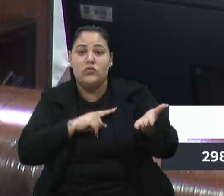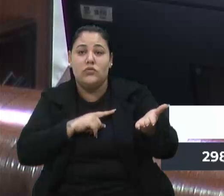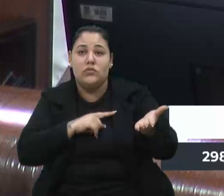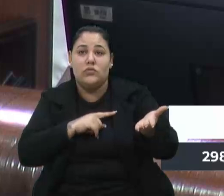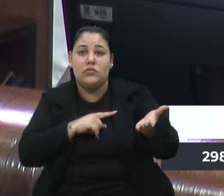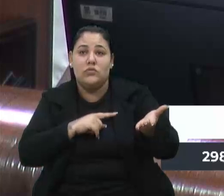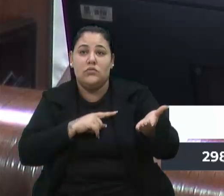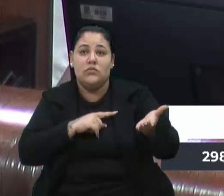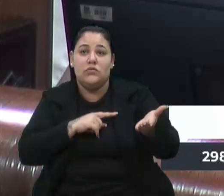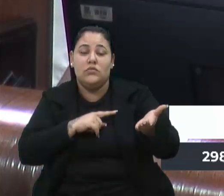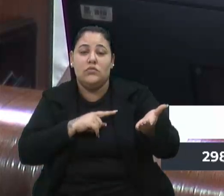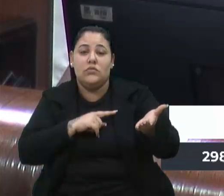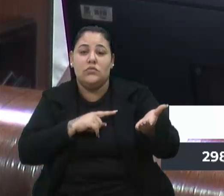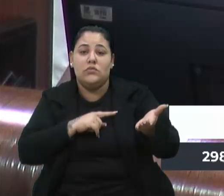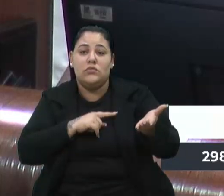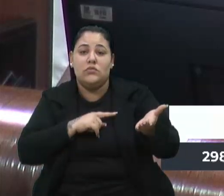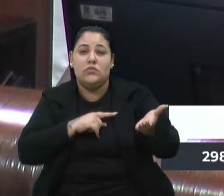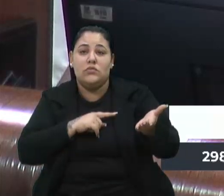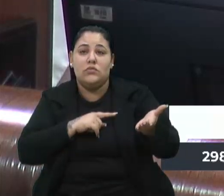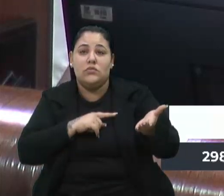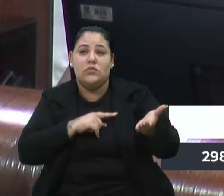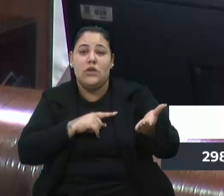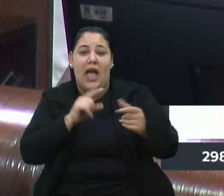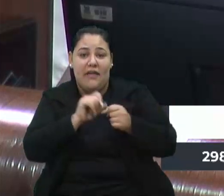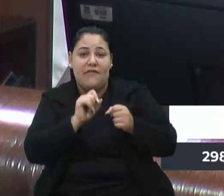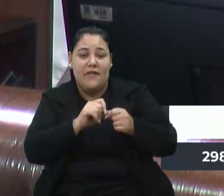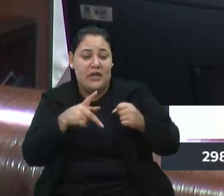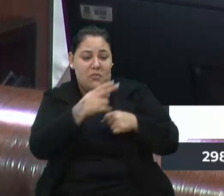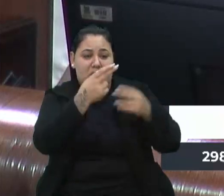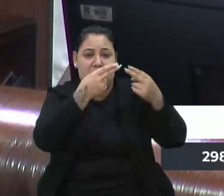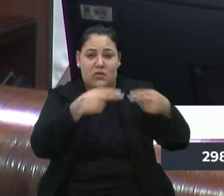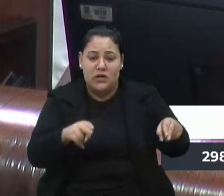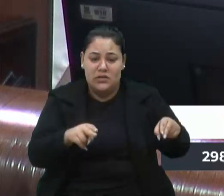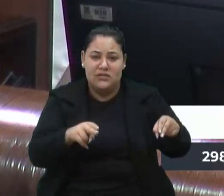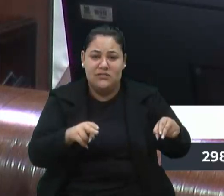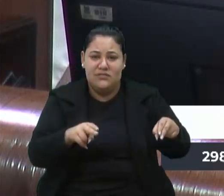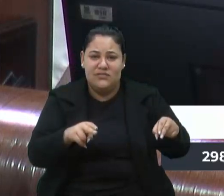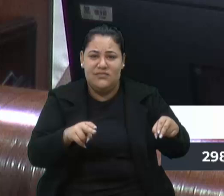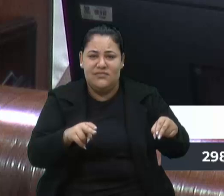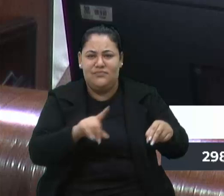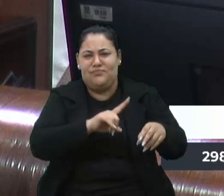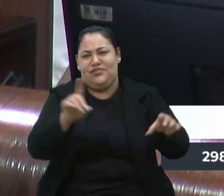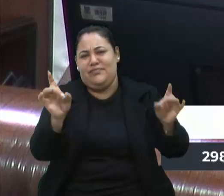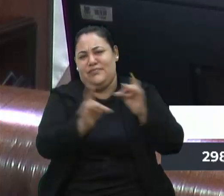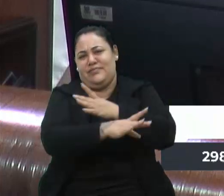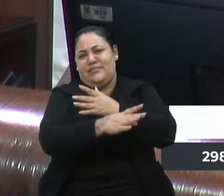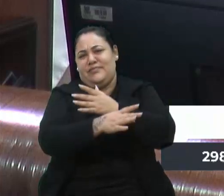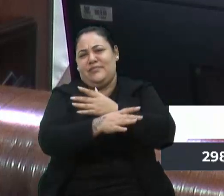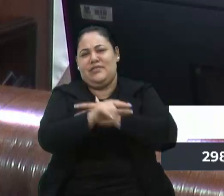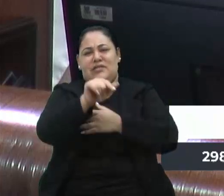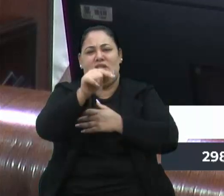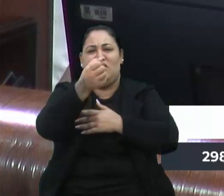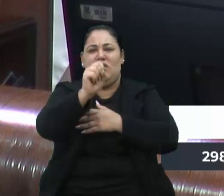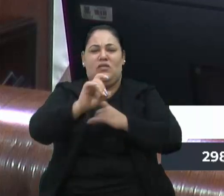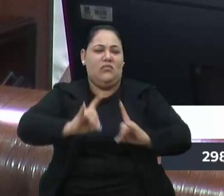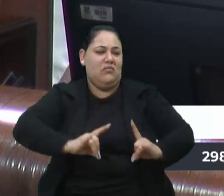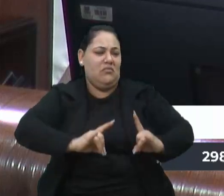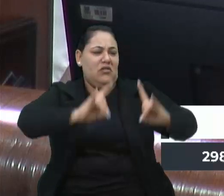aí, meteu goela abaixo, essa aí, está uma inauguração onde nem está pronto. Lá, sete, oito andares lá,